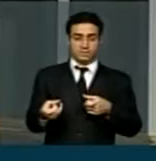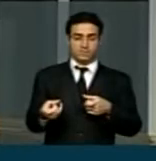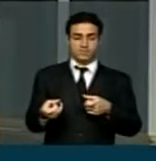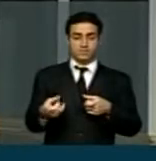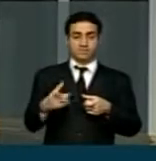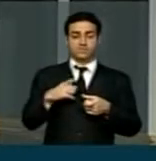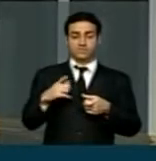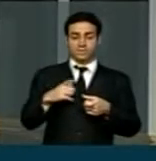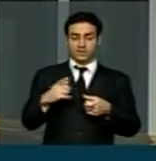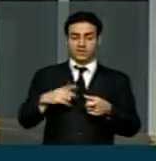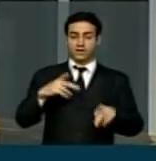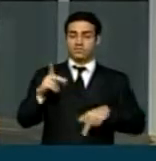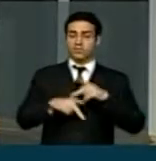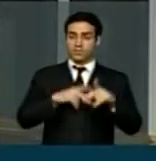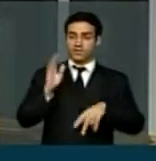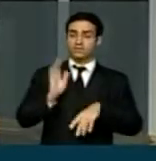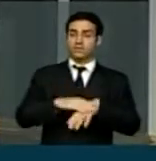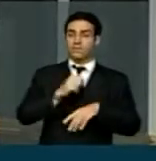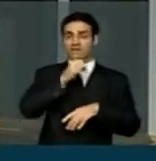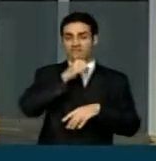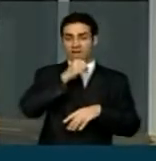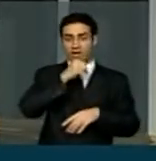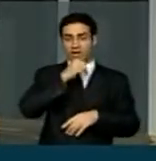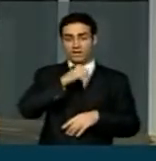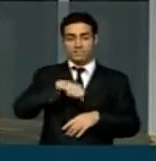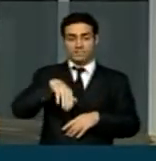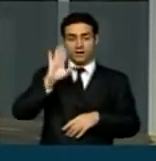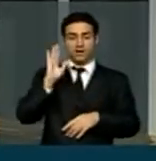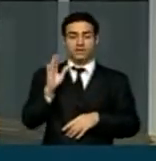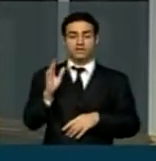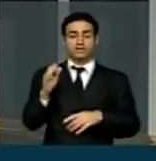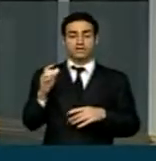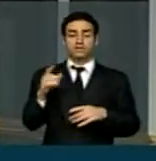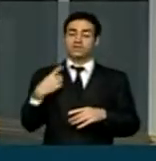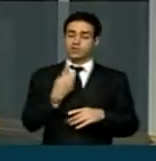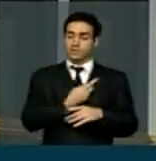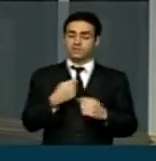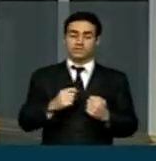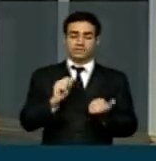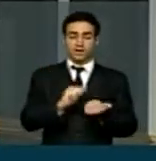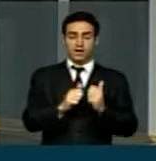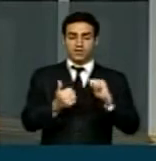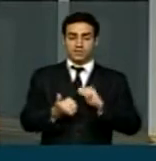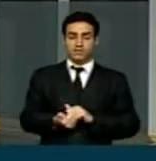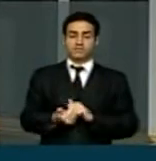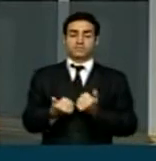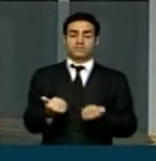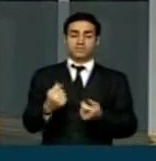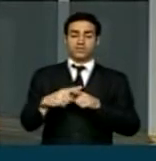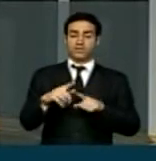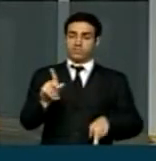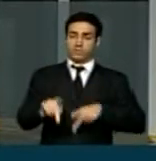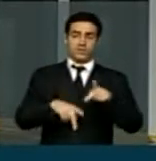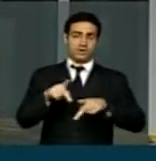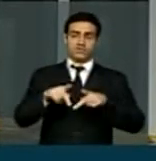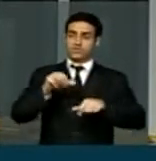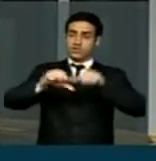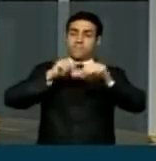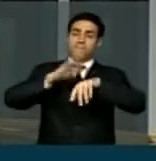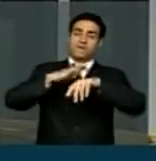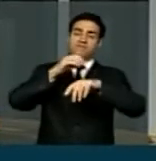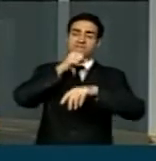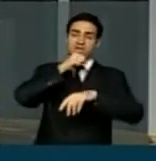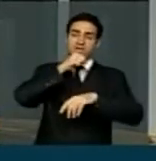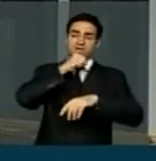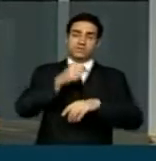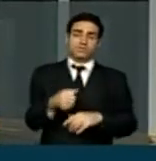uma população mais velha e nós temos que nos adaptarmos a essa velhice da população. Será